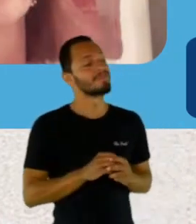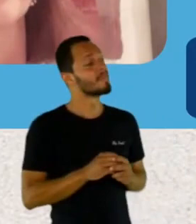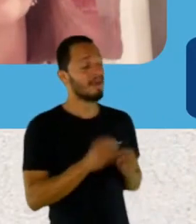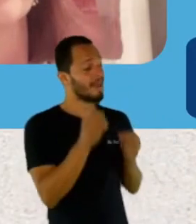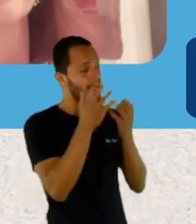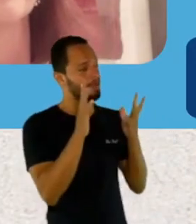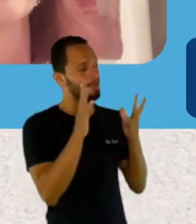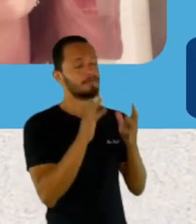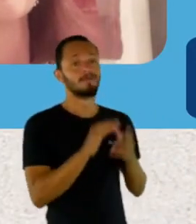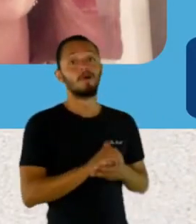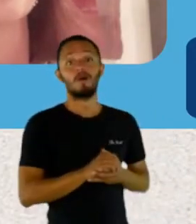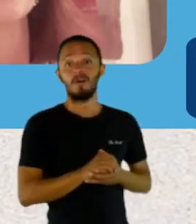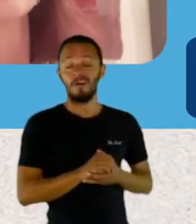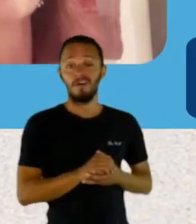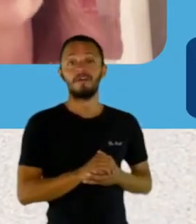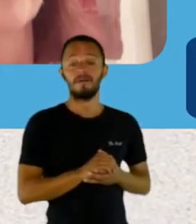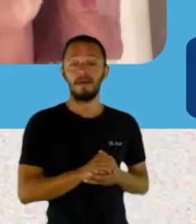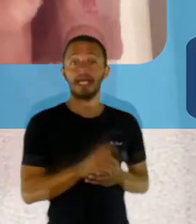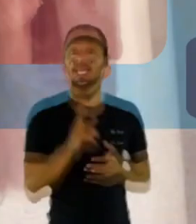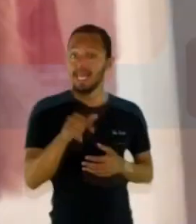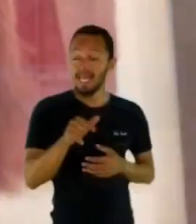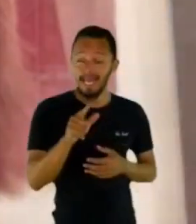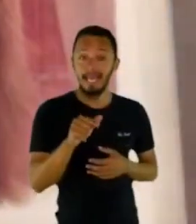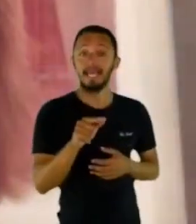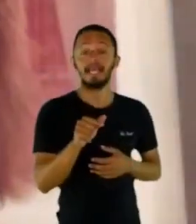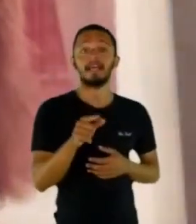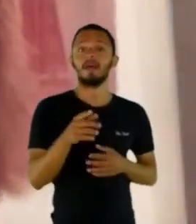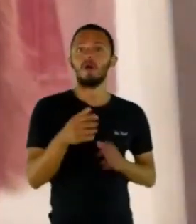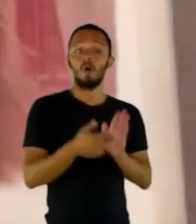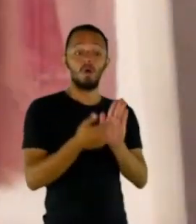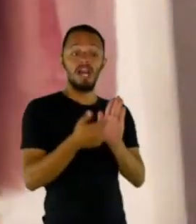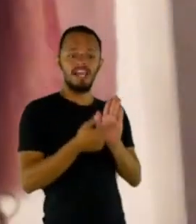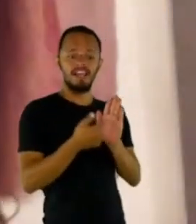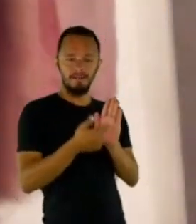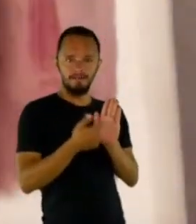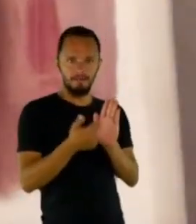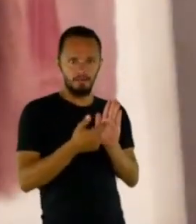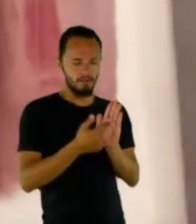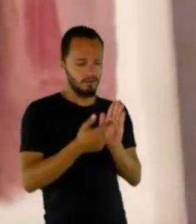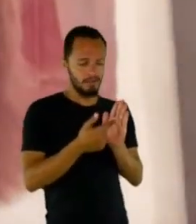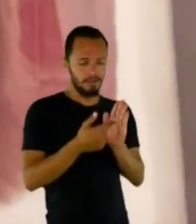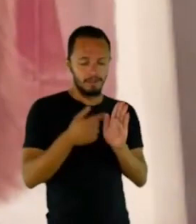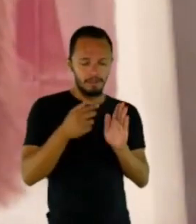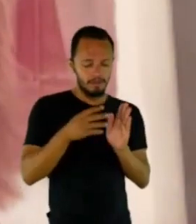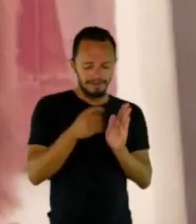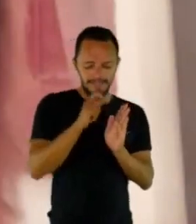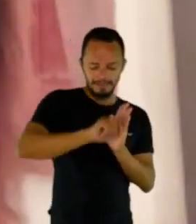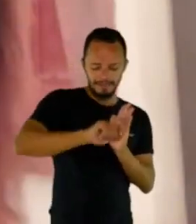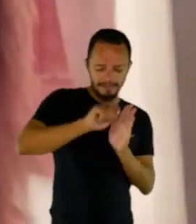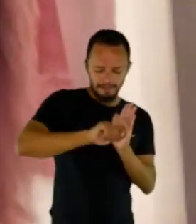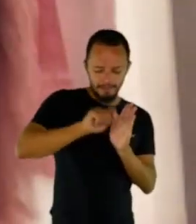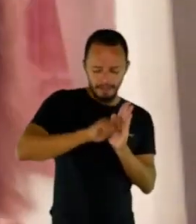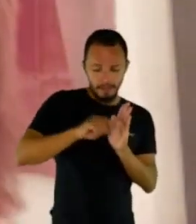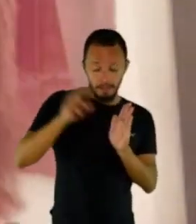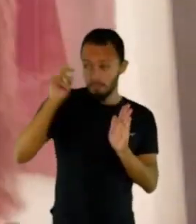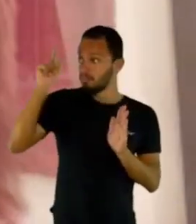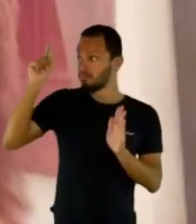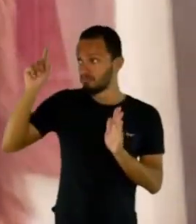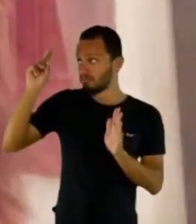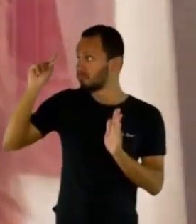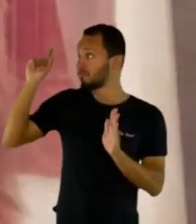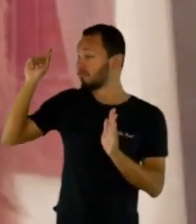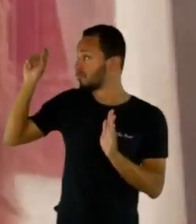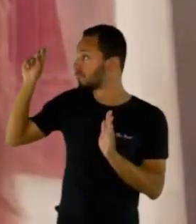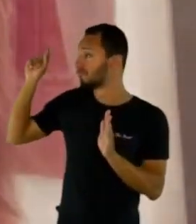O engraçado é... Josiane, quando a gente tá escrevendo um livro, parece que todas as histórias surgem de repente pra você, né? E eu sempre gostei muito de escutar.